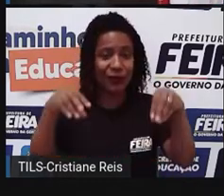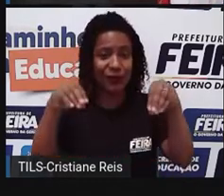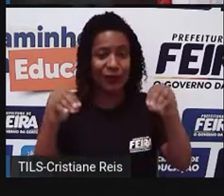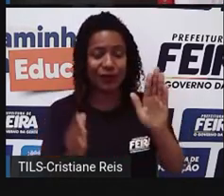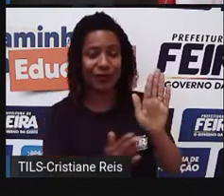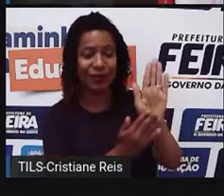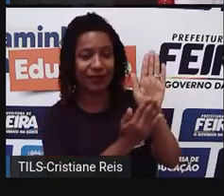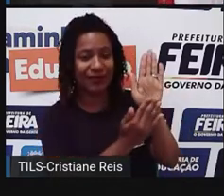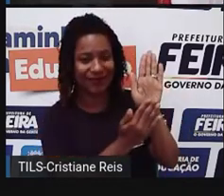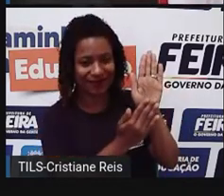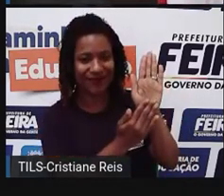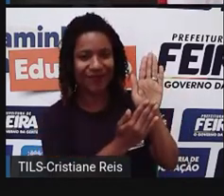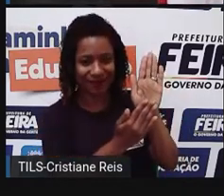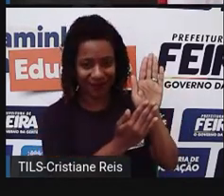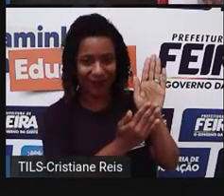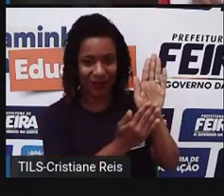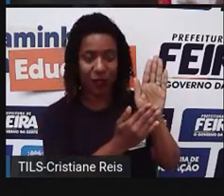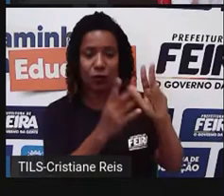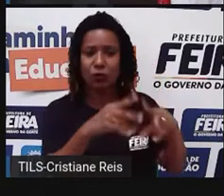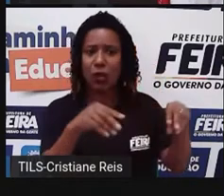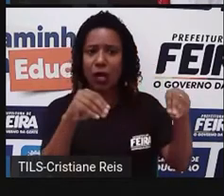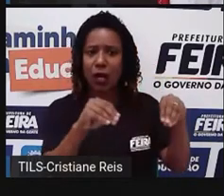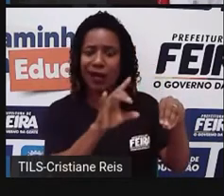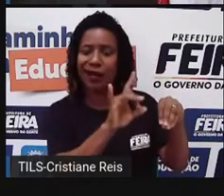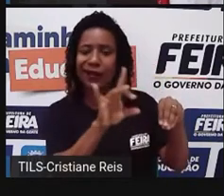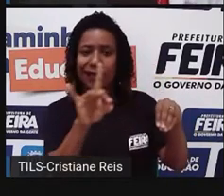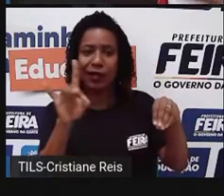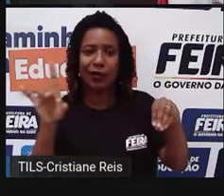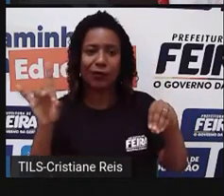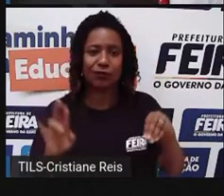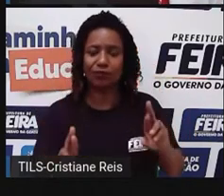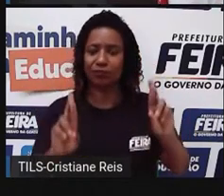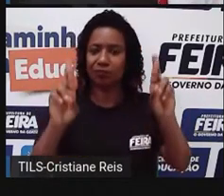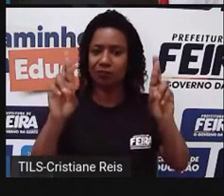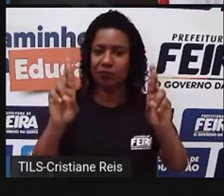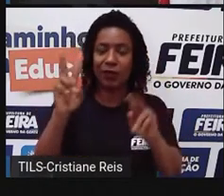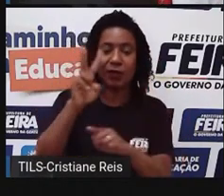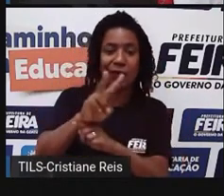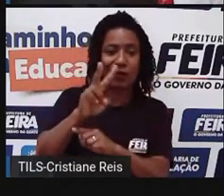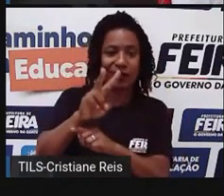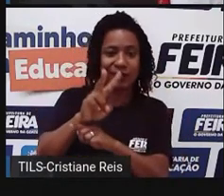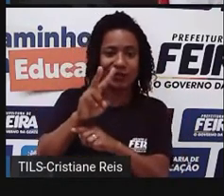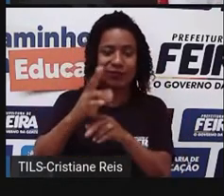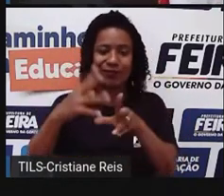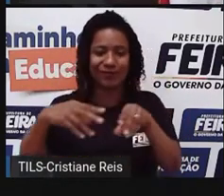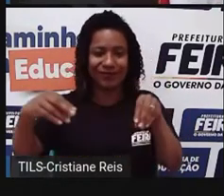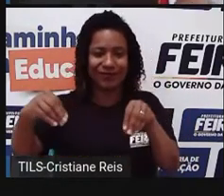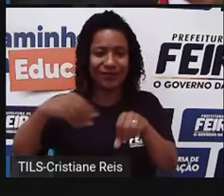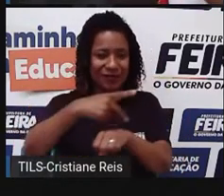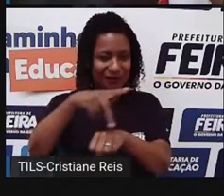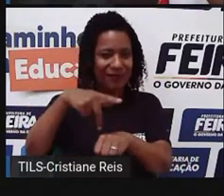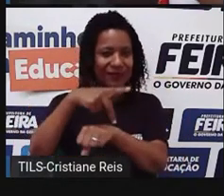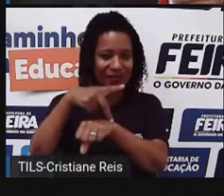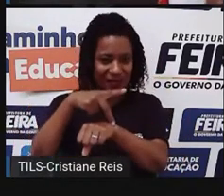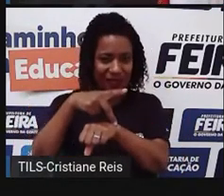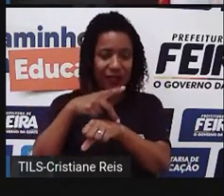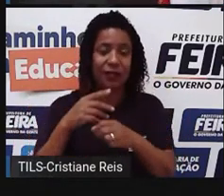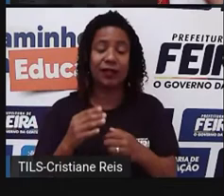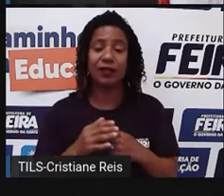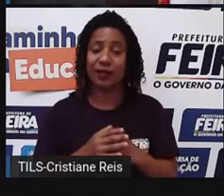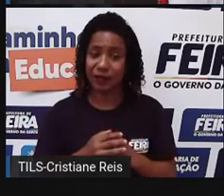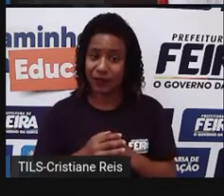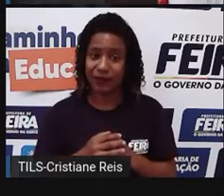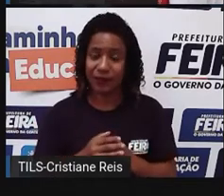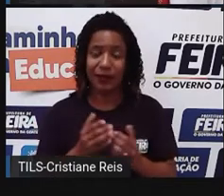tomam para manter essa soberania, para manter a proteção ali, né, do seu país. Eles, né, tudo está